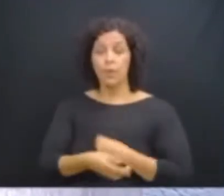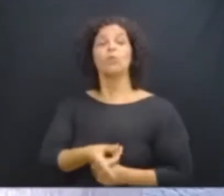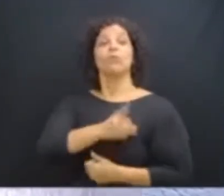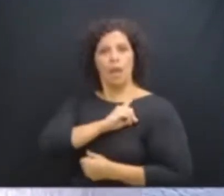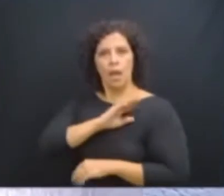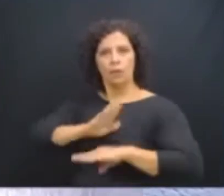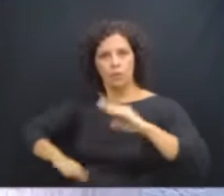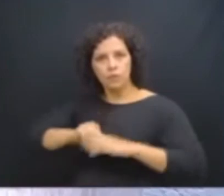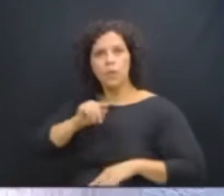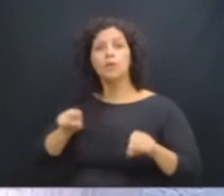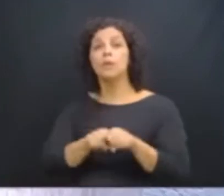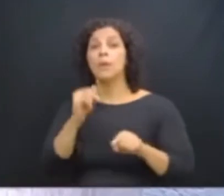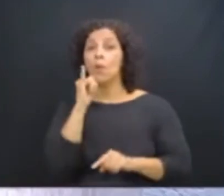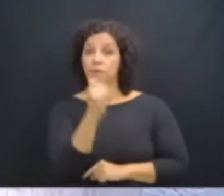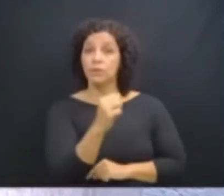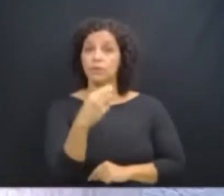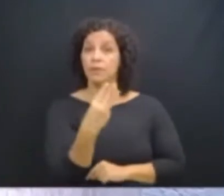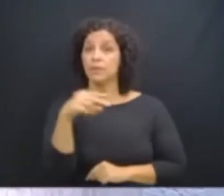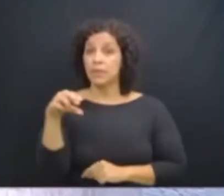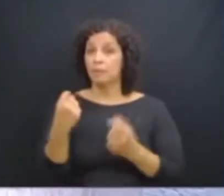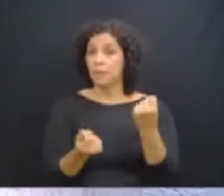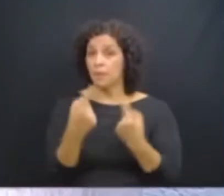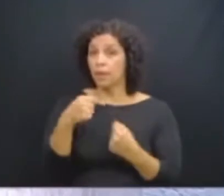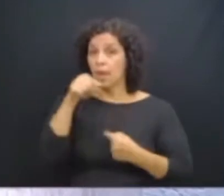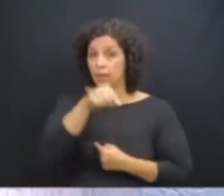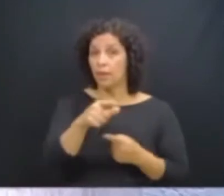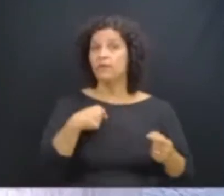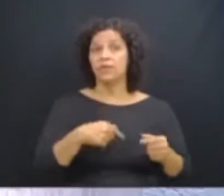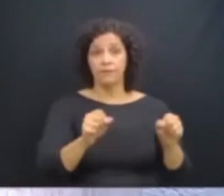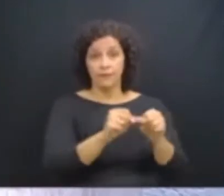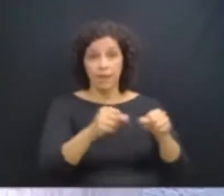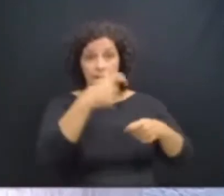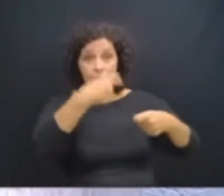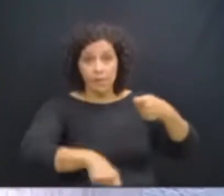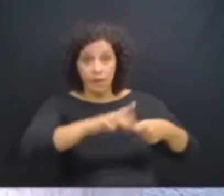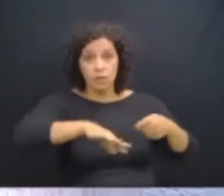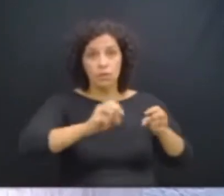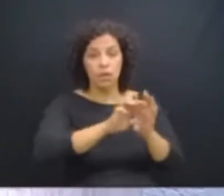e mando um recado, MC Pipoquinha, você vai sair algemada.